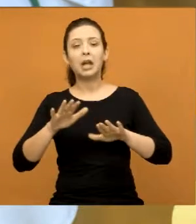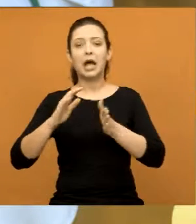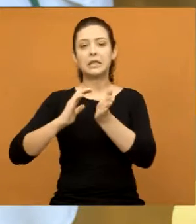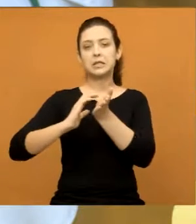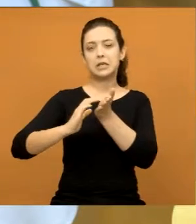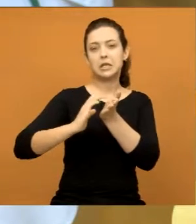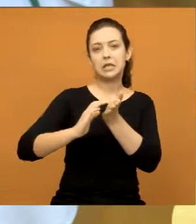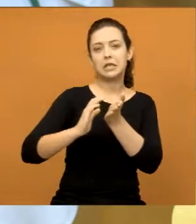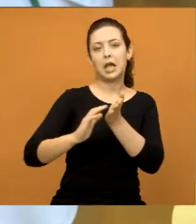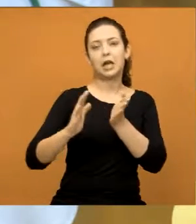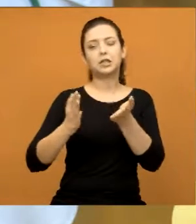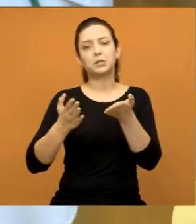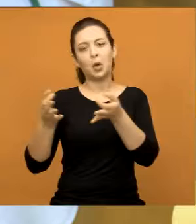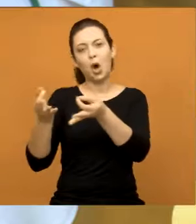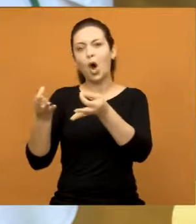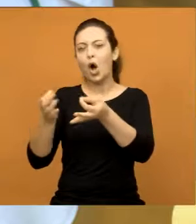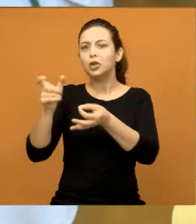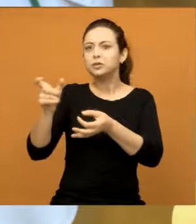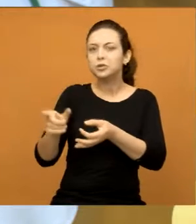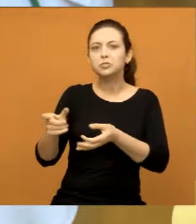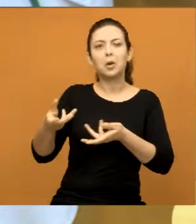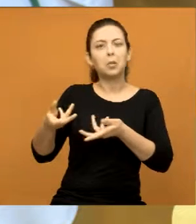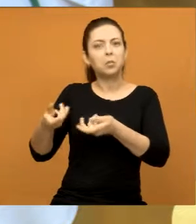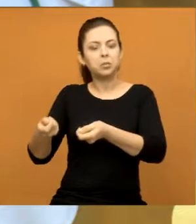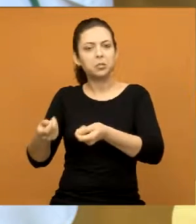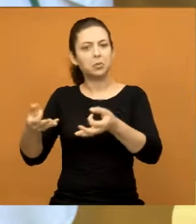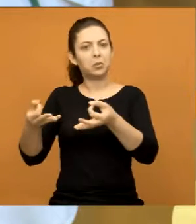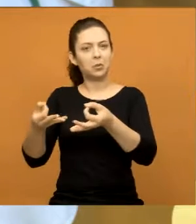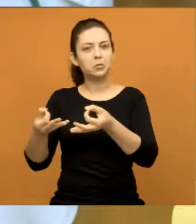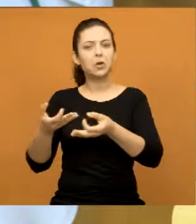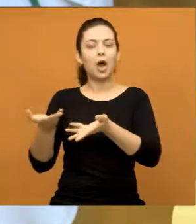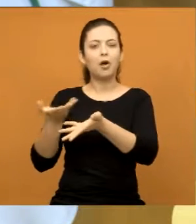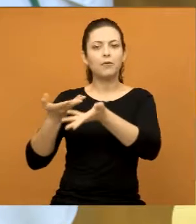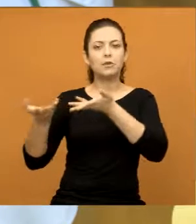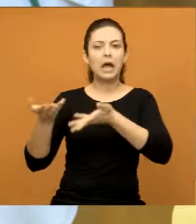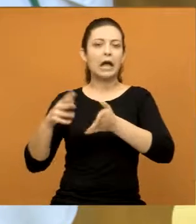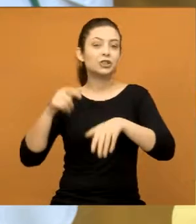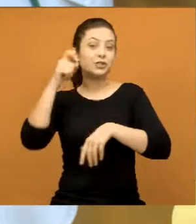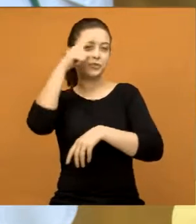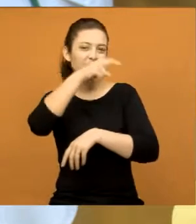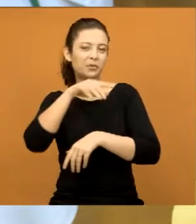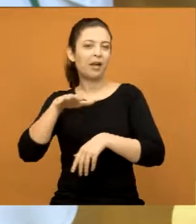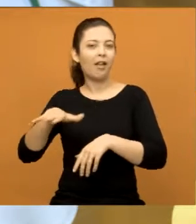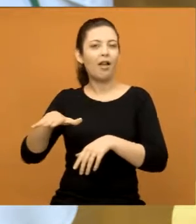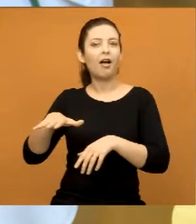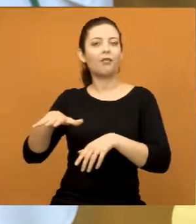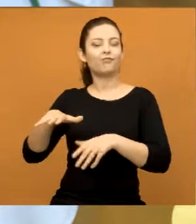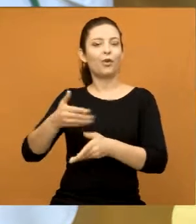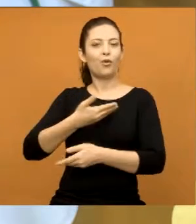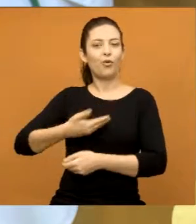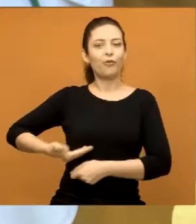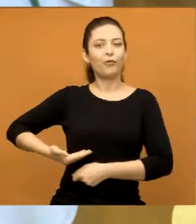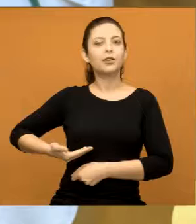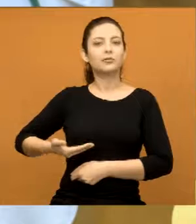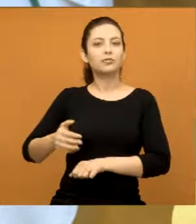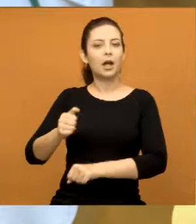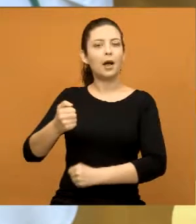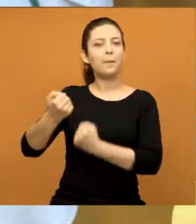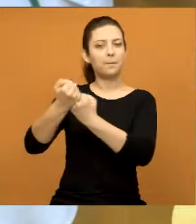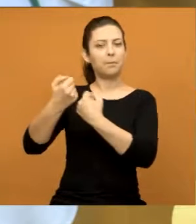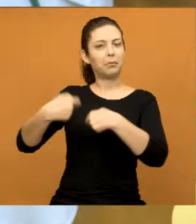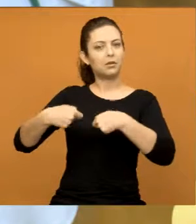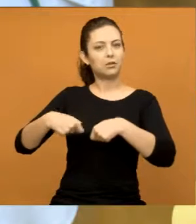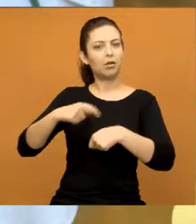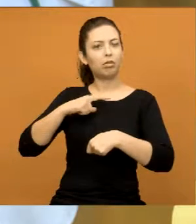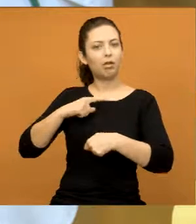secretária, sei que é uma ótima pessoa, uma pessoa muito receptiva. acredito que ela esteja tendo dificuldades lá e aí o governo precisa dar um apoio para a